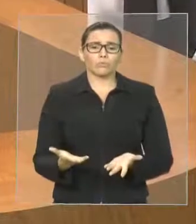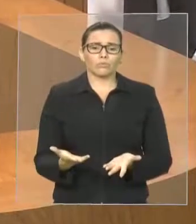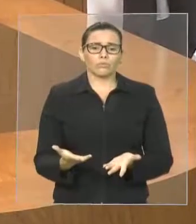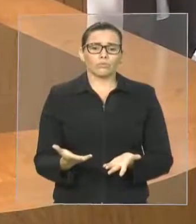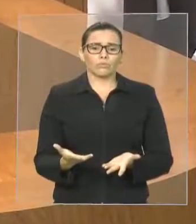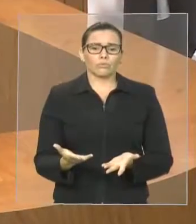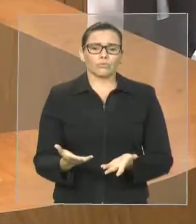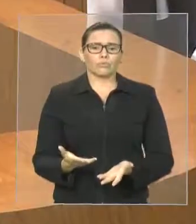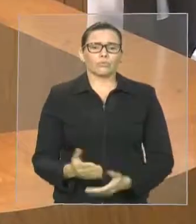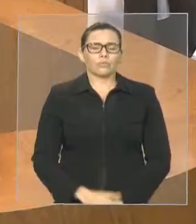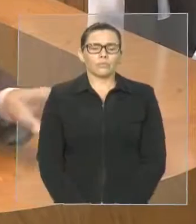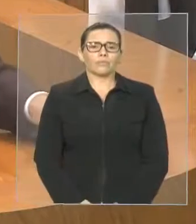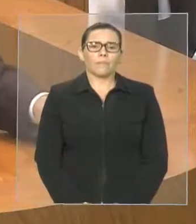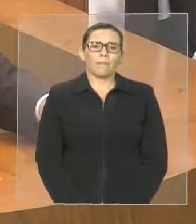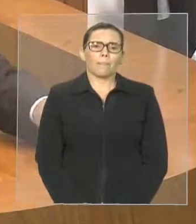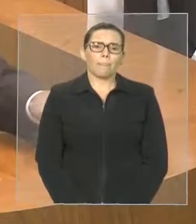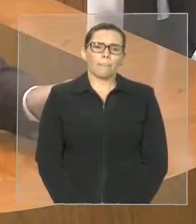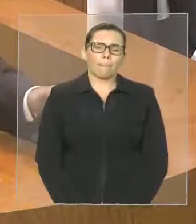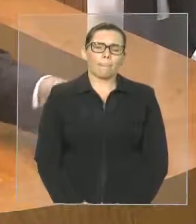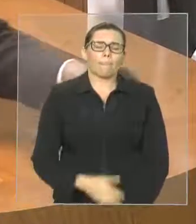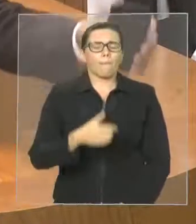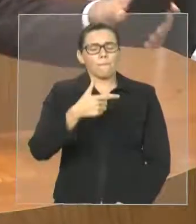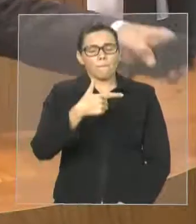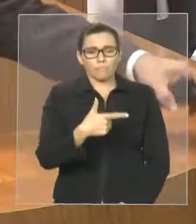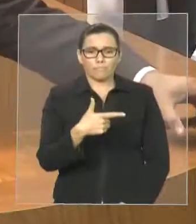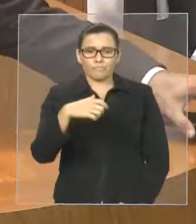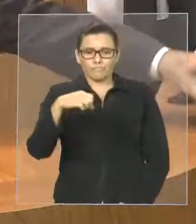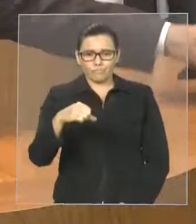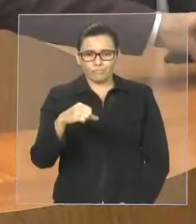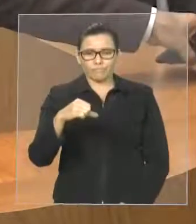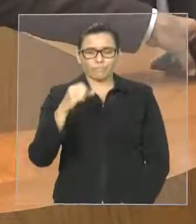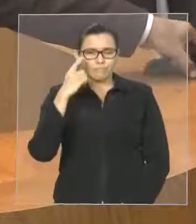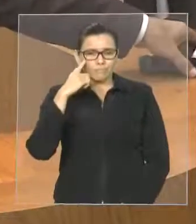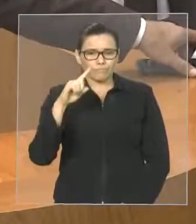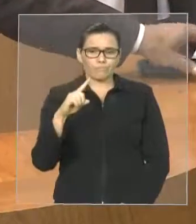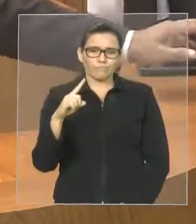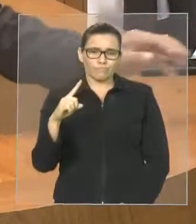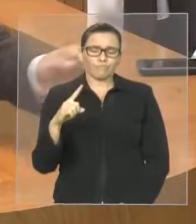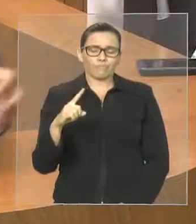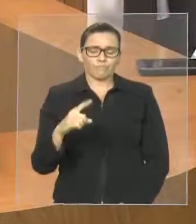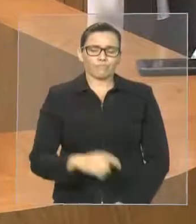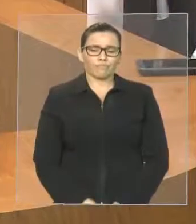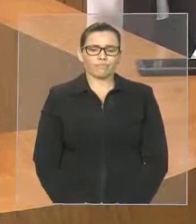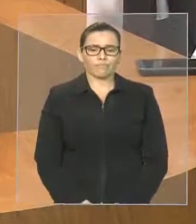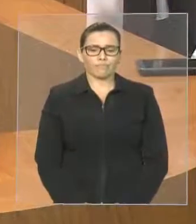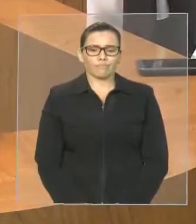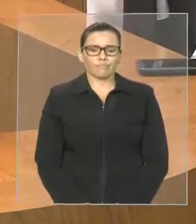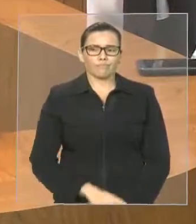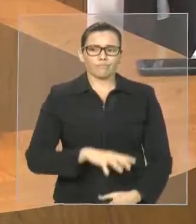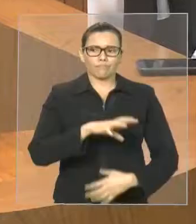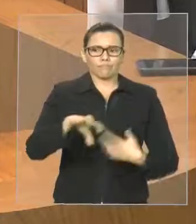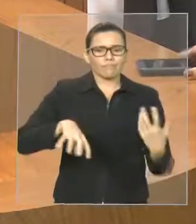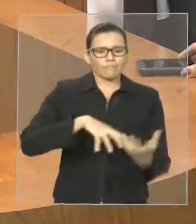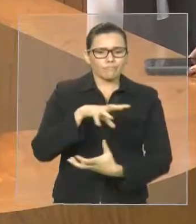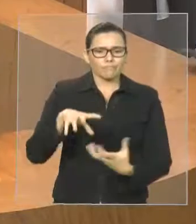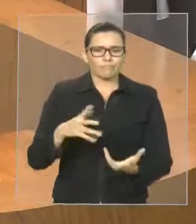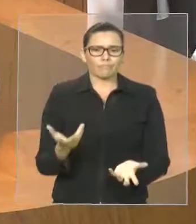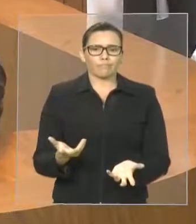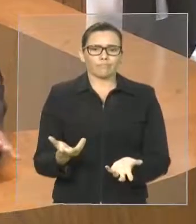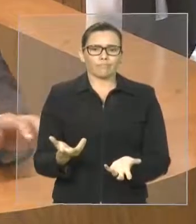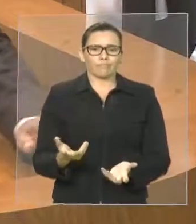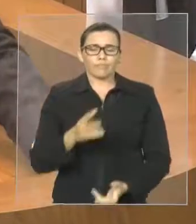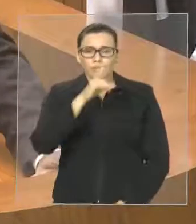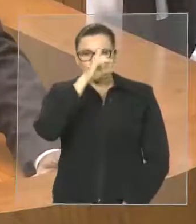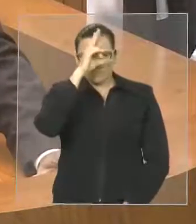29 dias de greve. 29 dias de greve hoje completos. E a Prefeitura até hoje